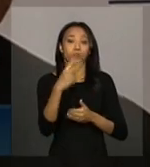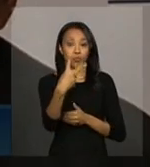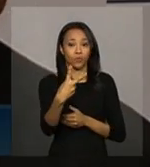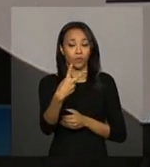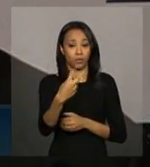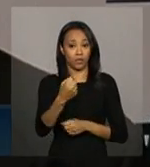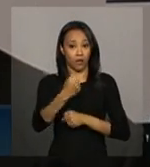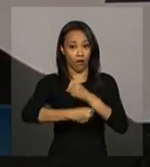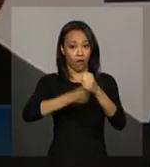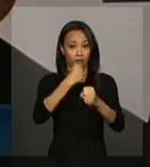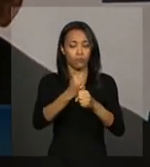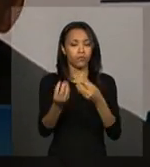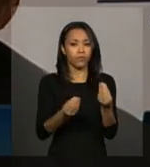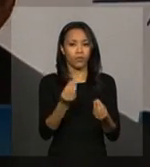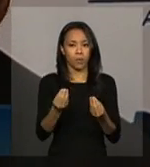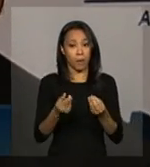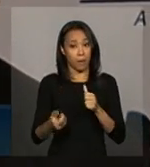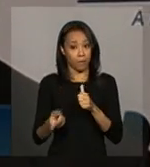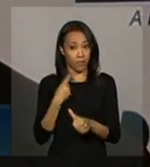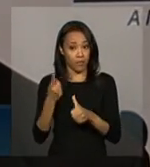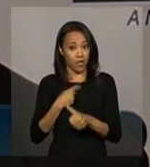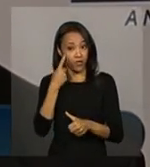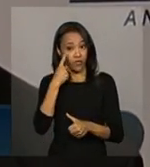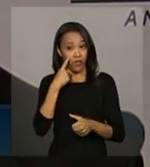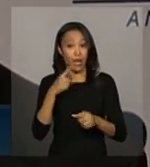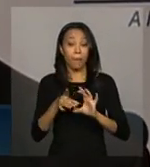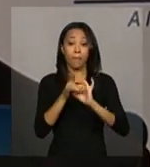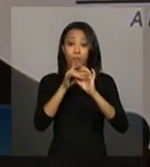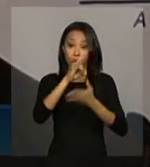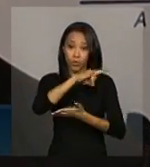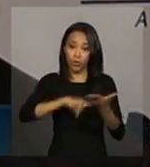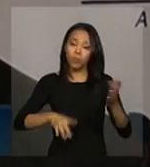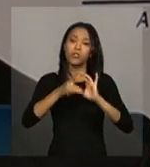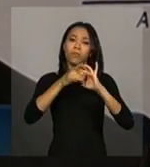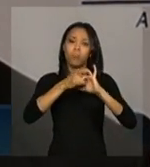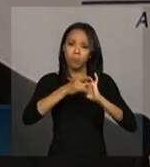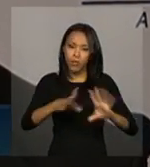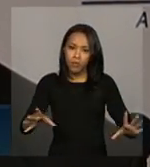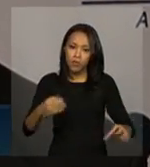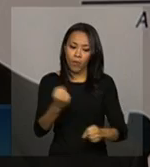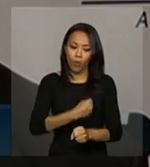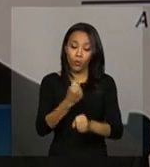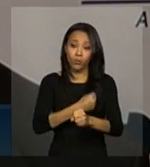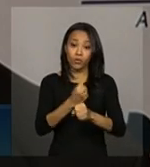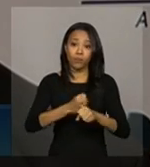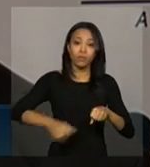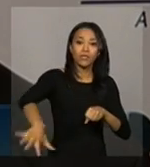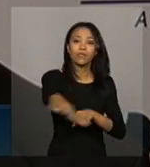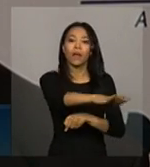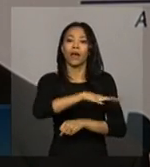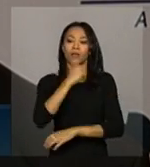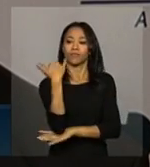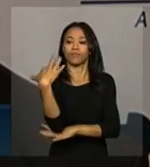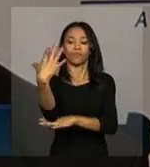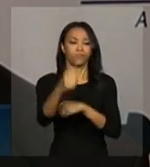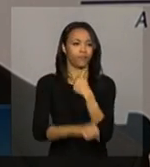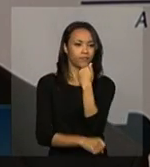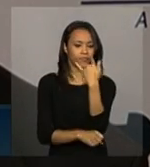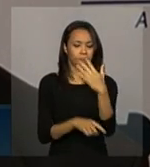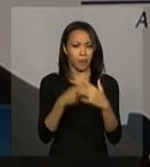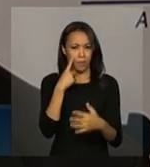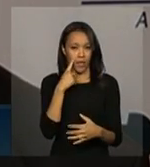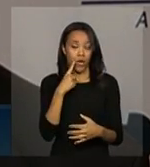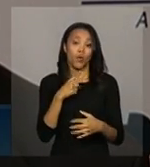atuar muito nas licenças ambientais, está certo? E a óbita prevista para mais ou menos, são 4 anos, 44